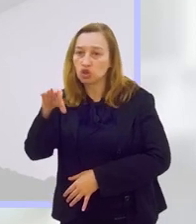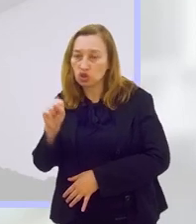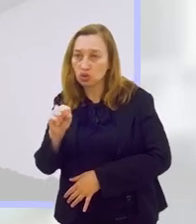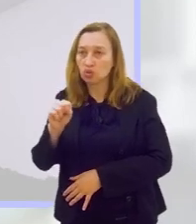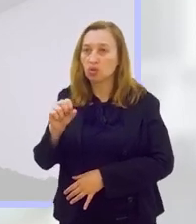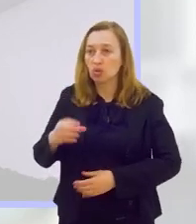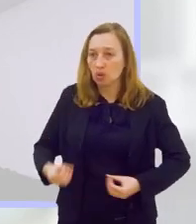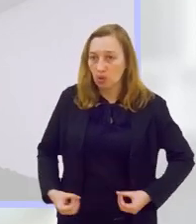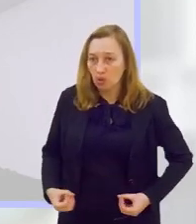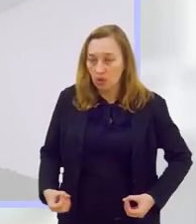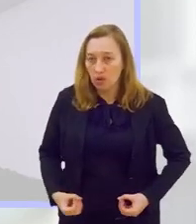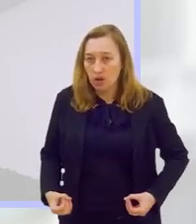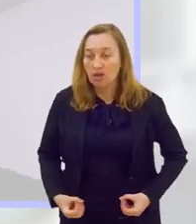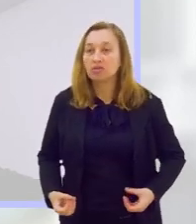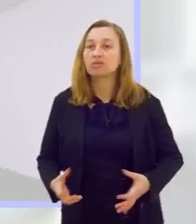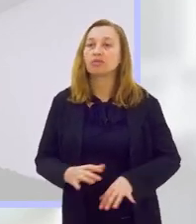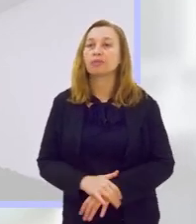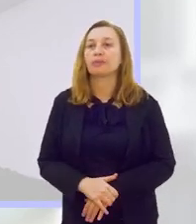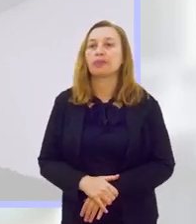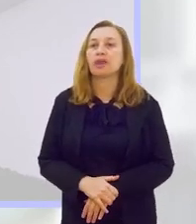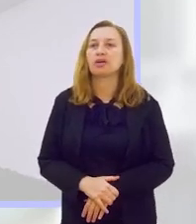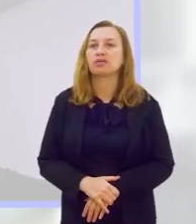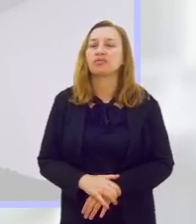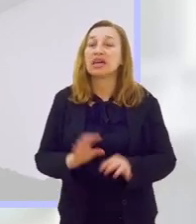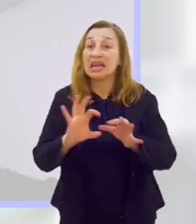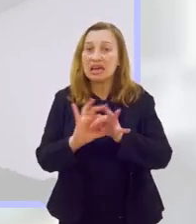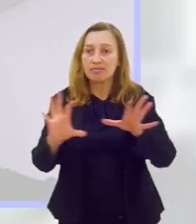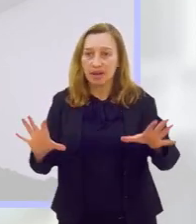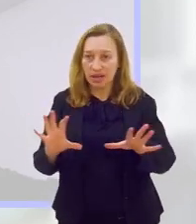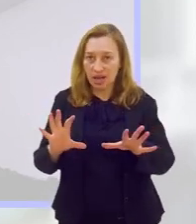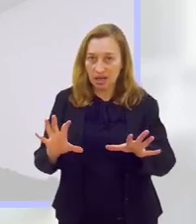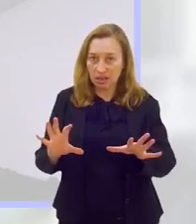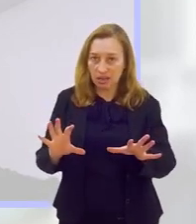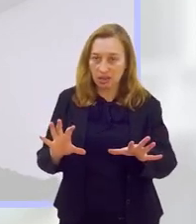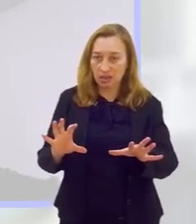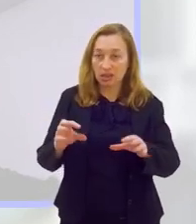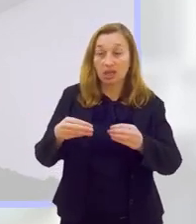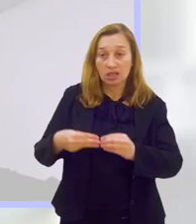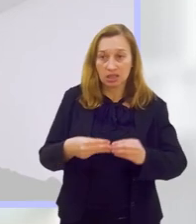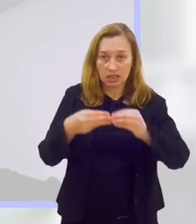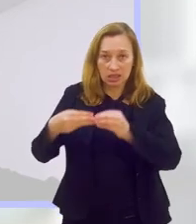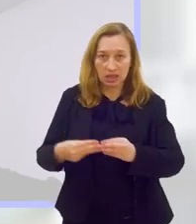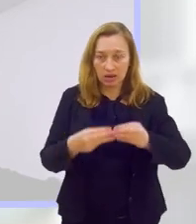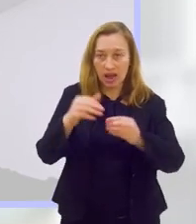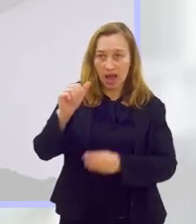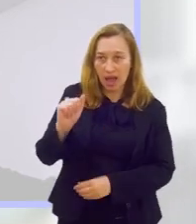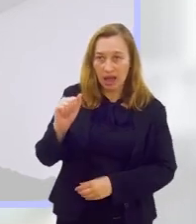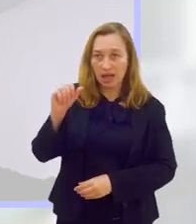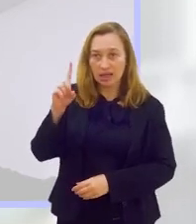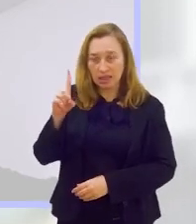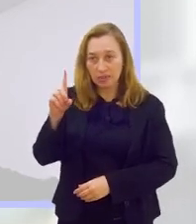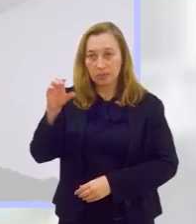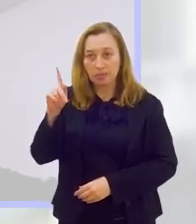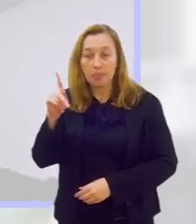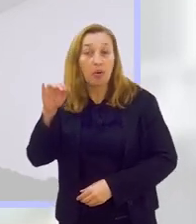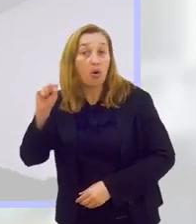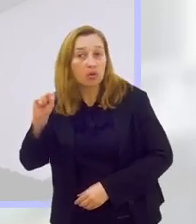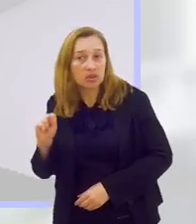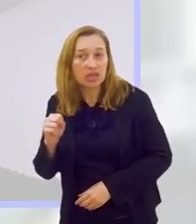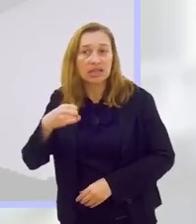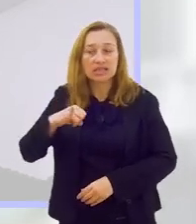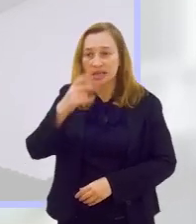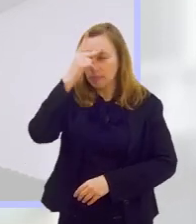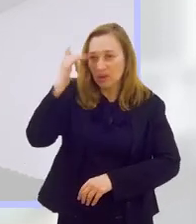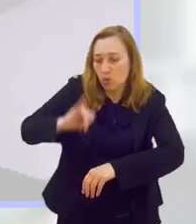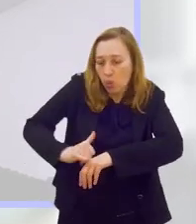liberado a partir de células adiposas. Então, se a pessoa é obesa, por exemplo, né, mulheres